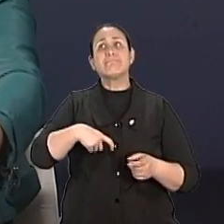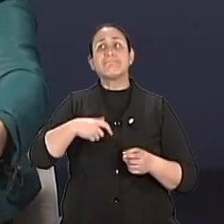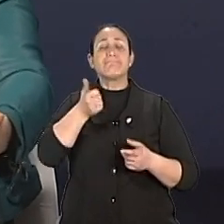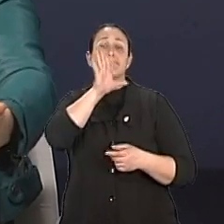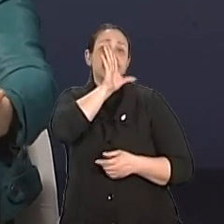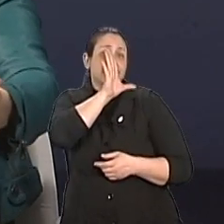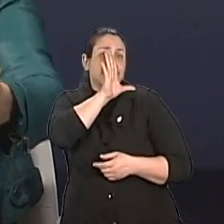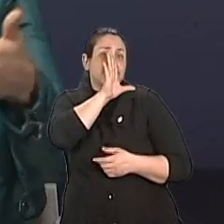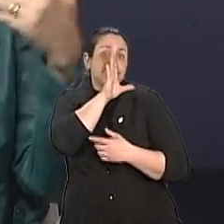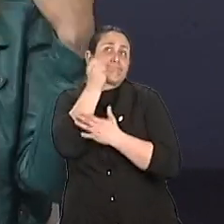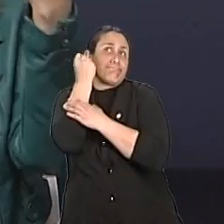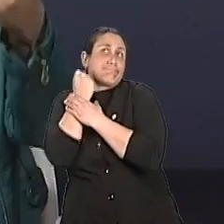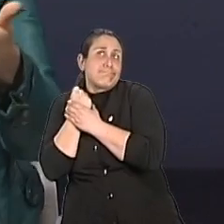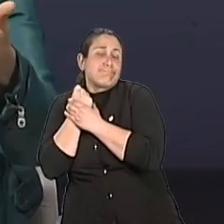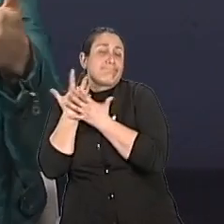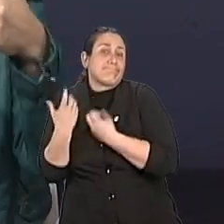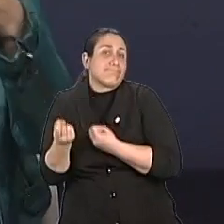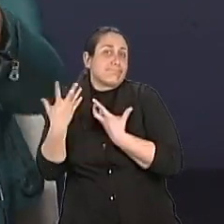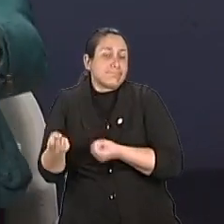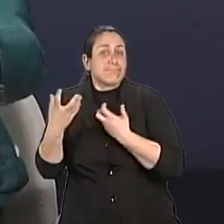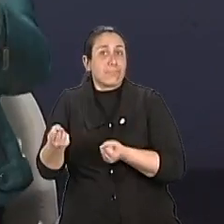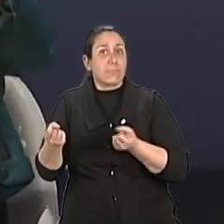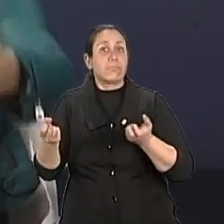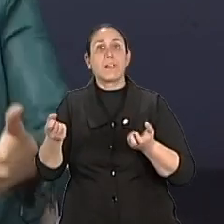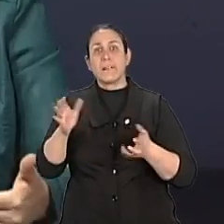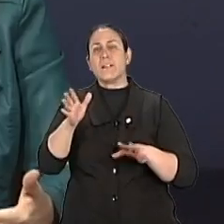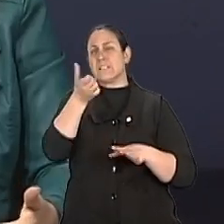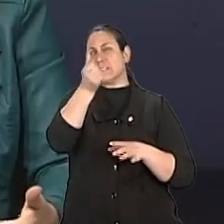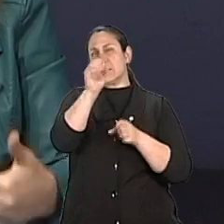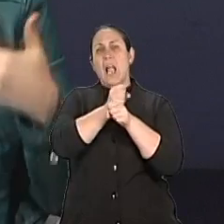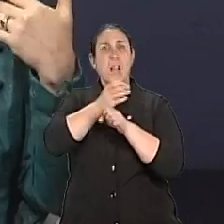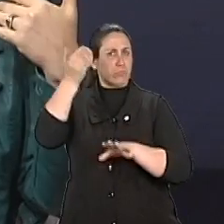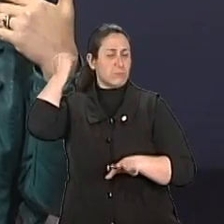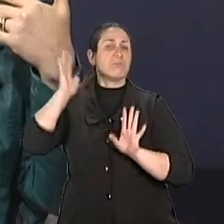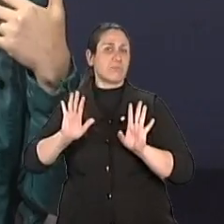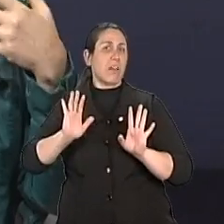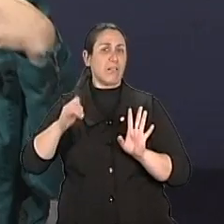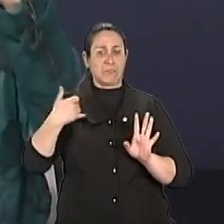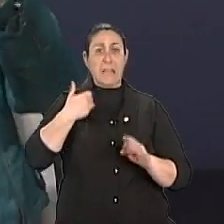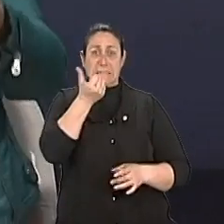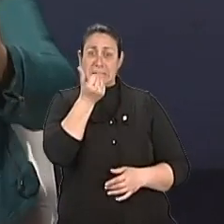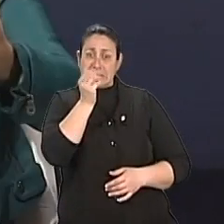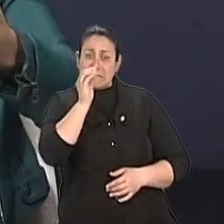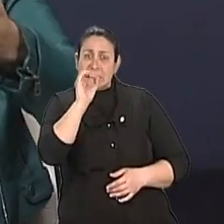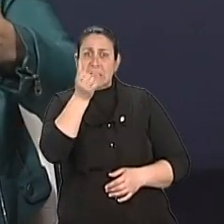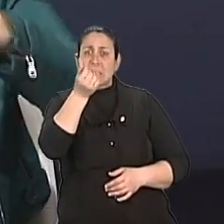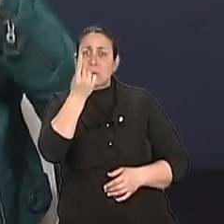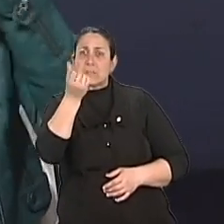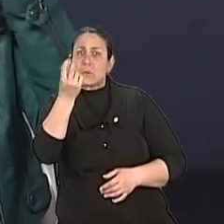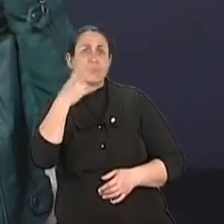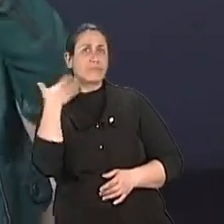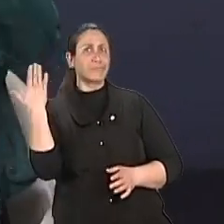pela frente, né? 60 anos era mais um pouco e era o fim da vida. Hoje não. Hoje nós vislumbramos a